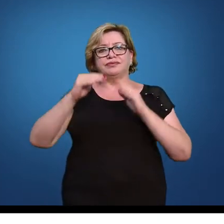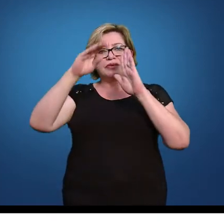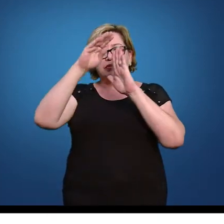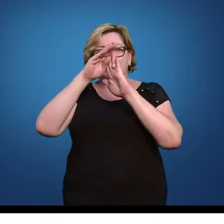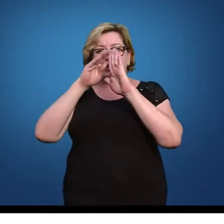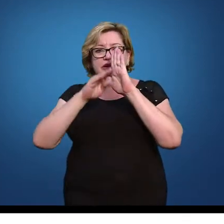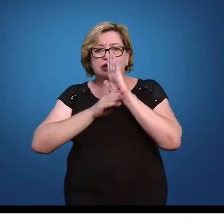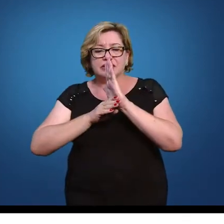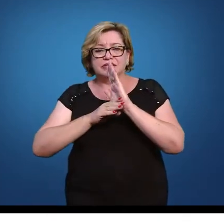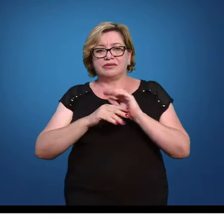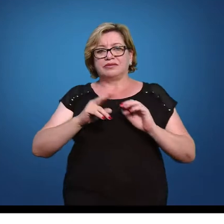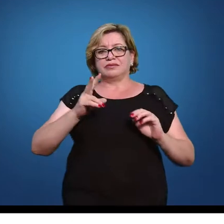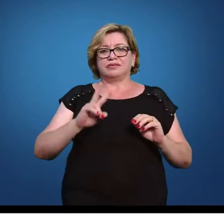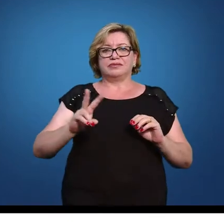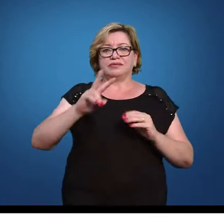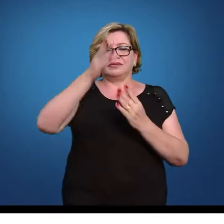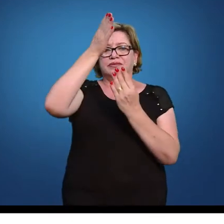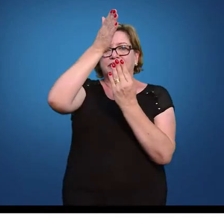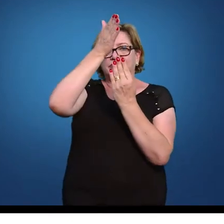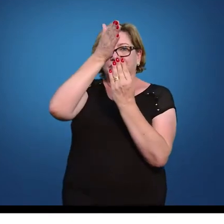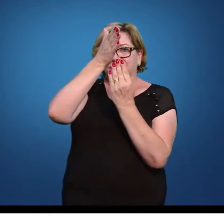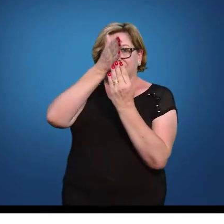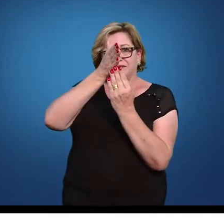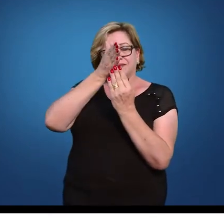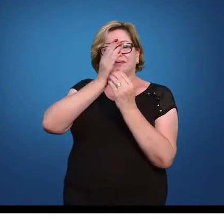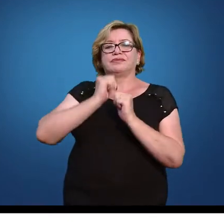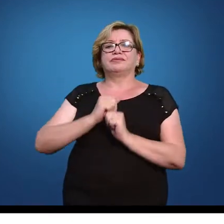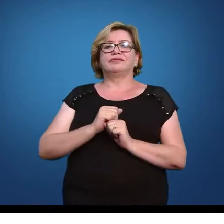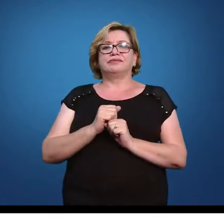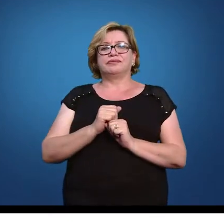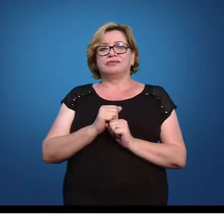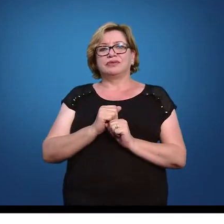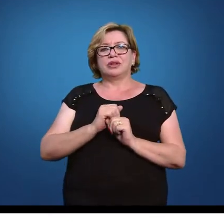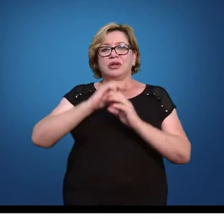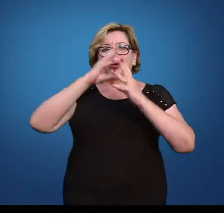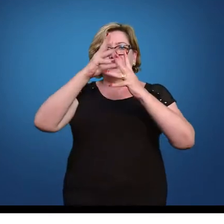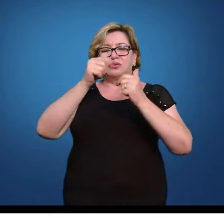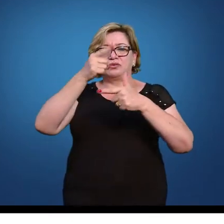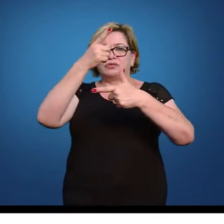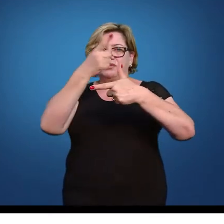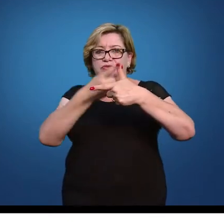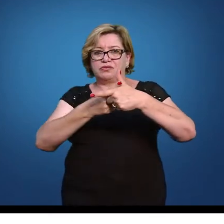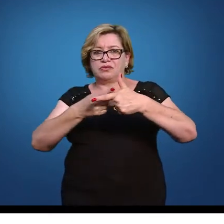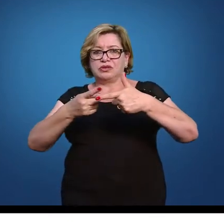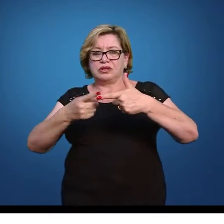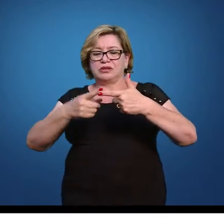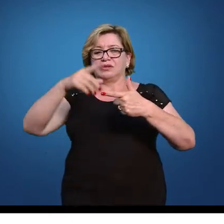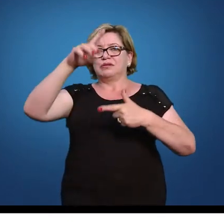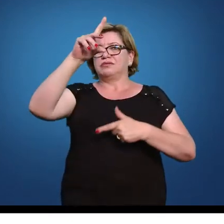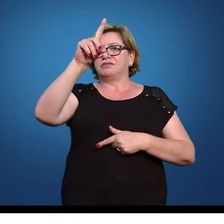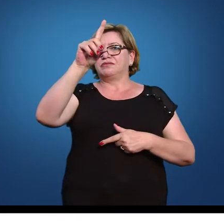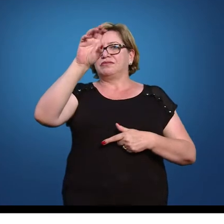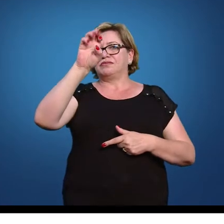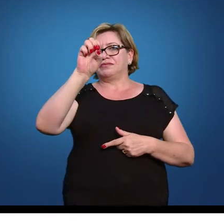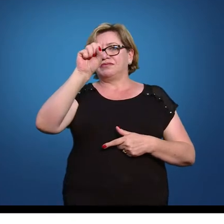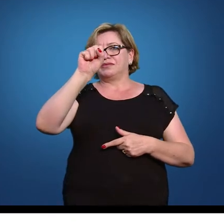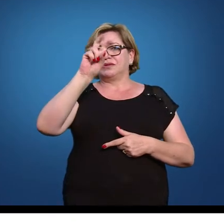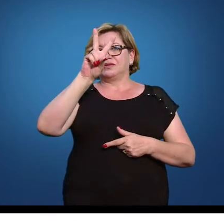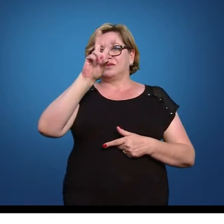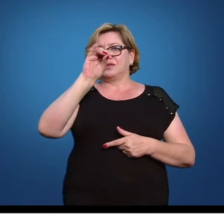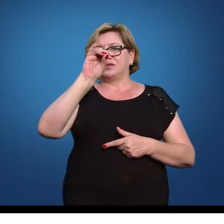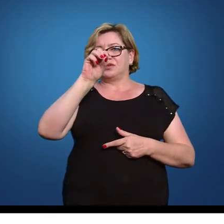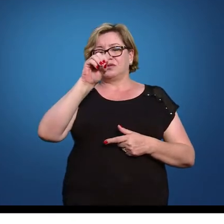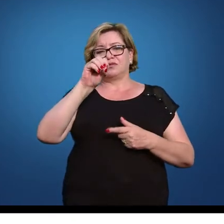menos o valor da média que você for trabalhar, tudo isso dividido pelo desvio padrão. Então, com